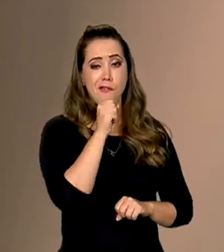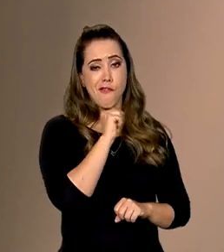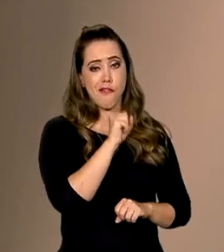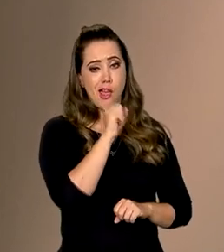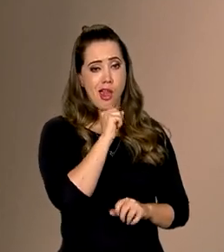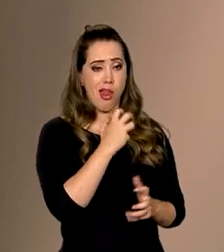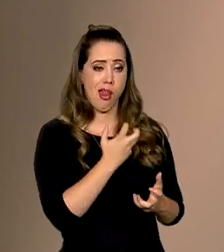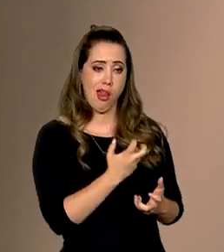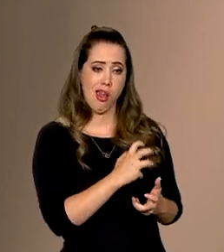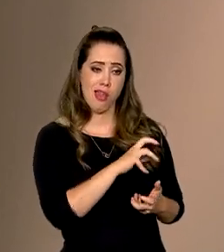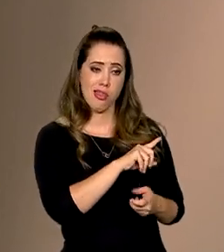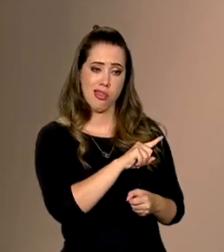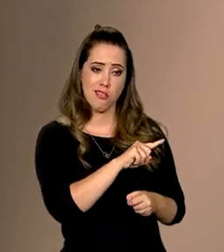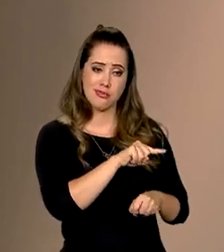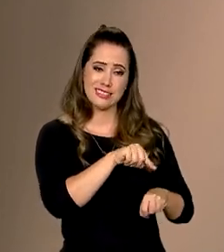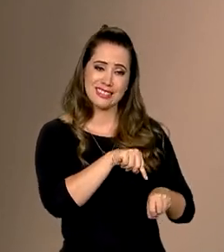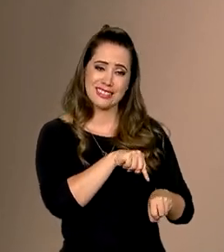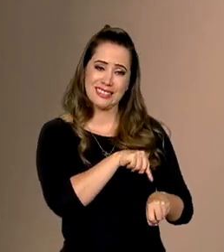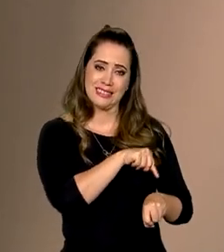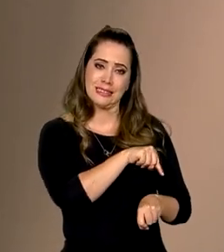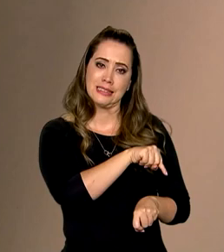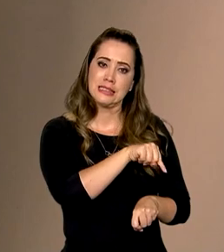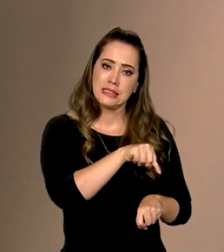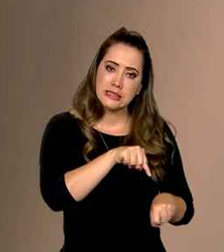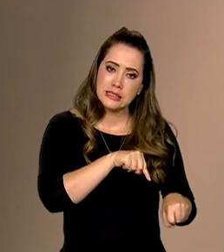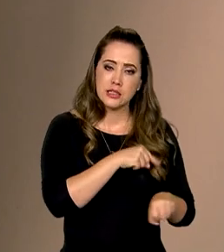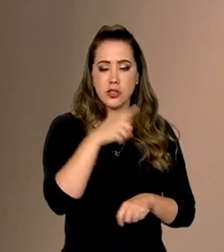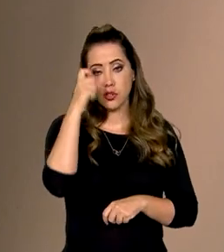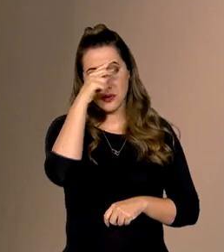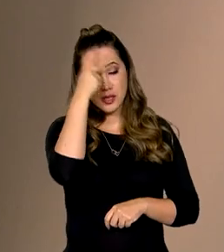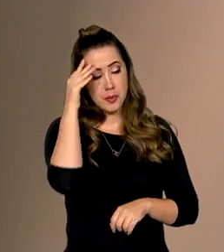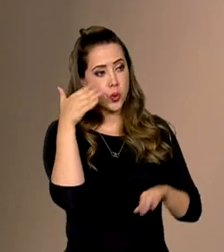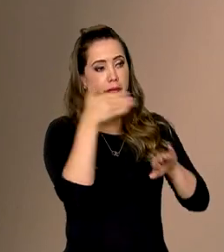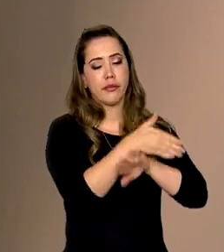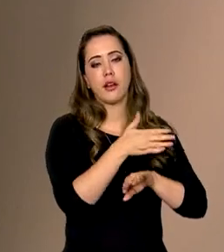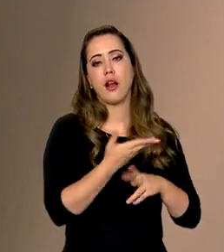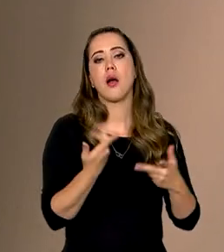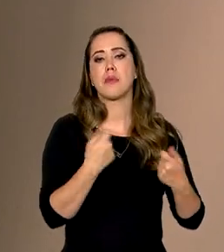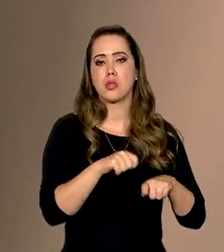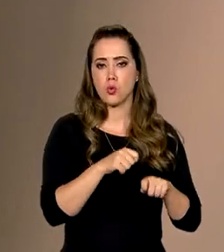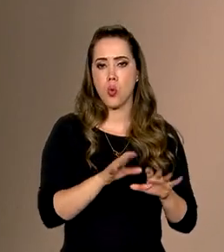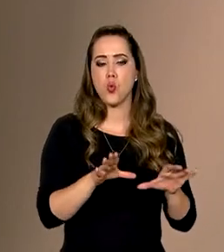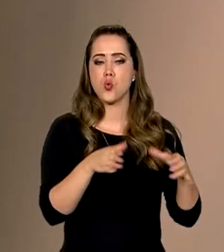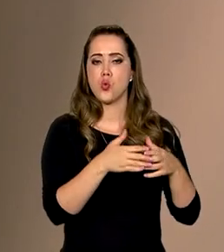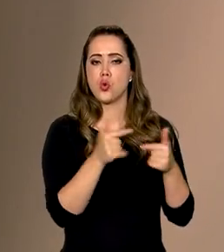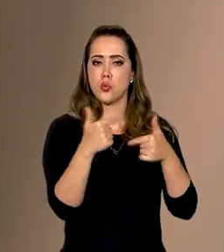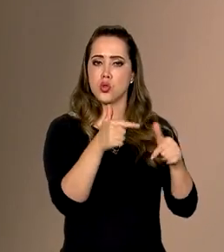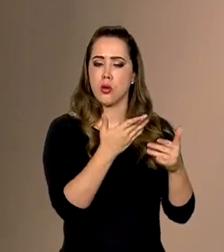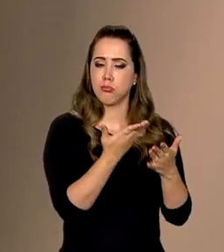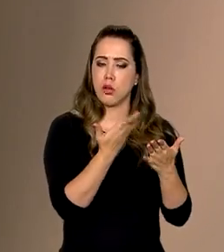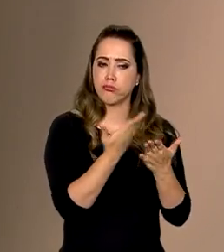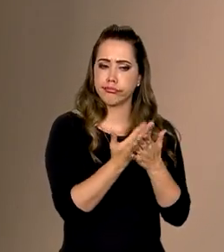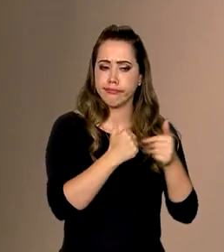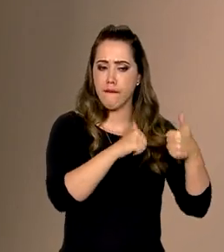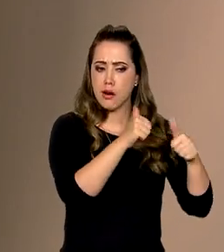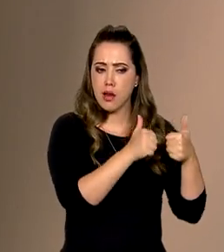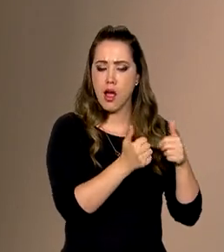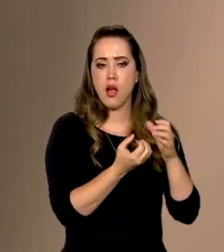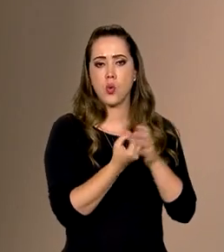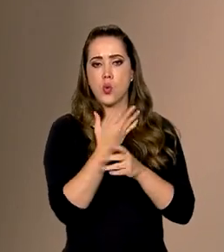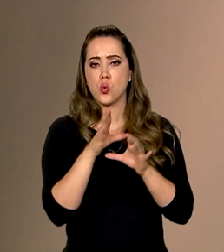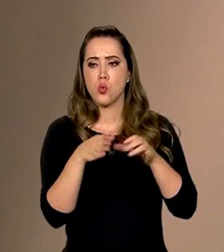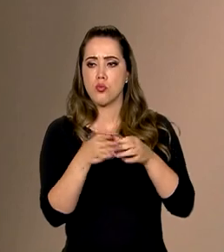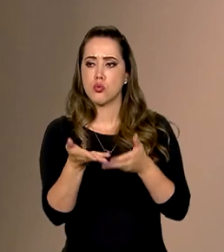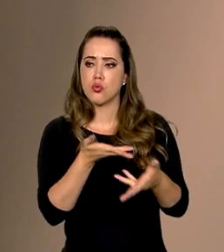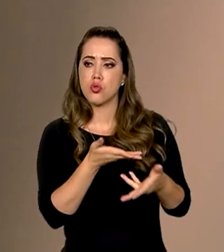pesado, um sistema que dificultava o acesso dos pescadores. Nós formamos um grupo de trabalho, envolvemos os